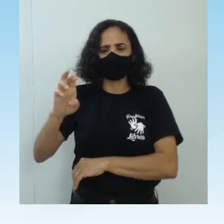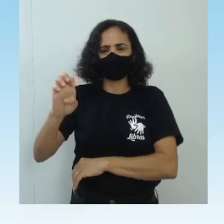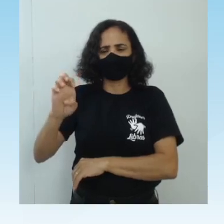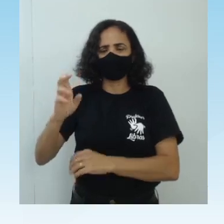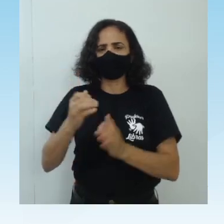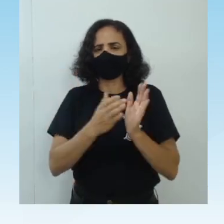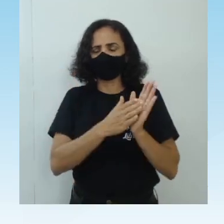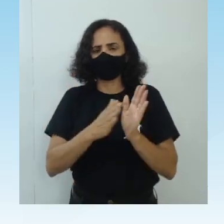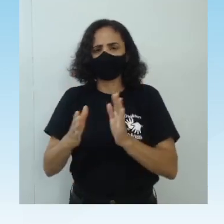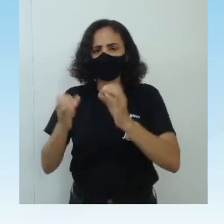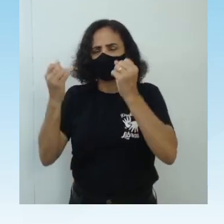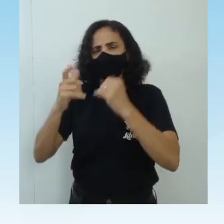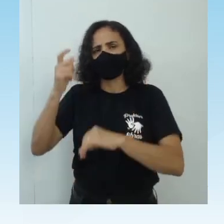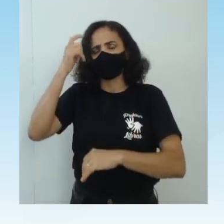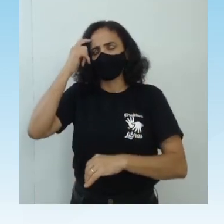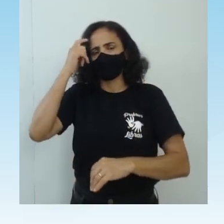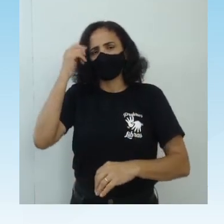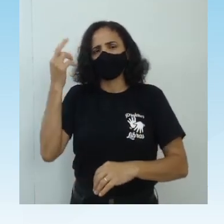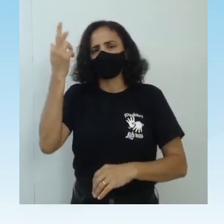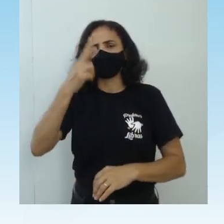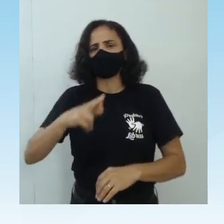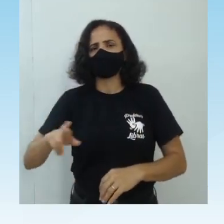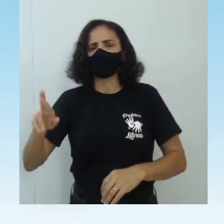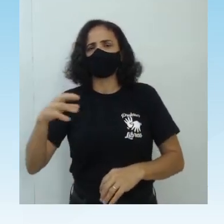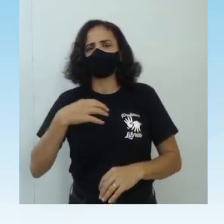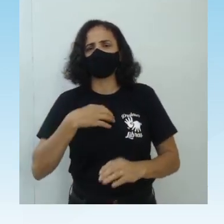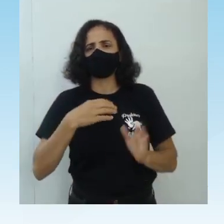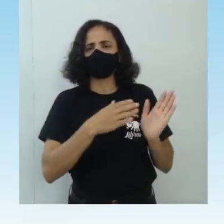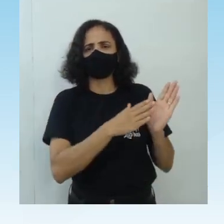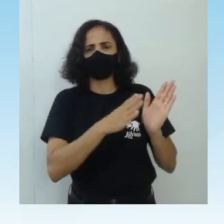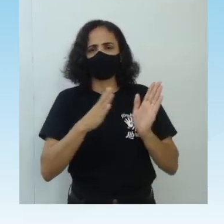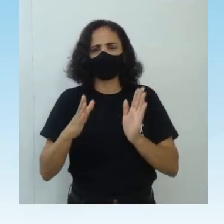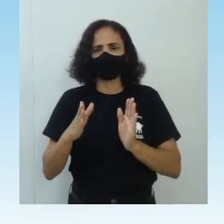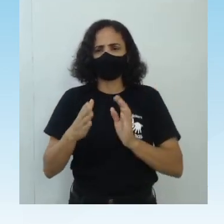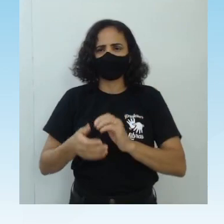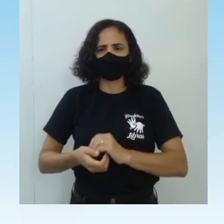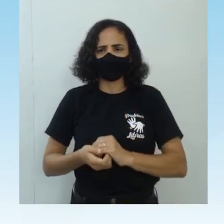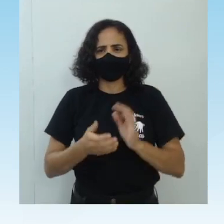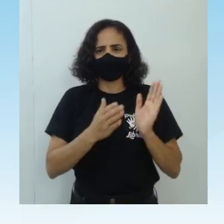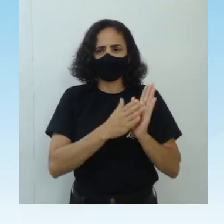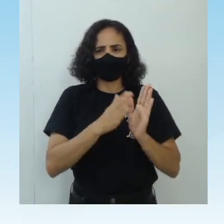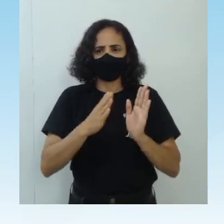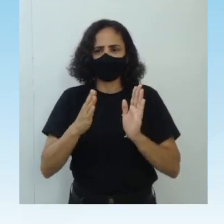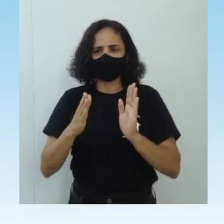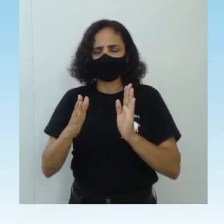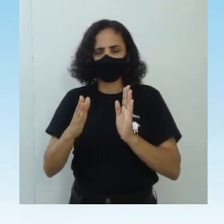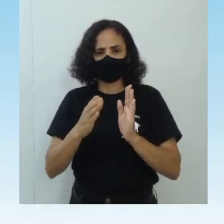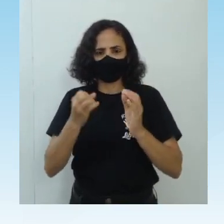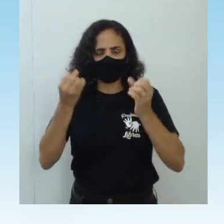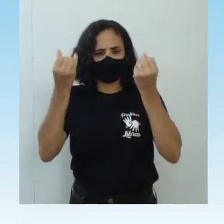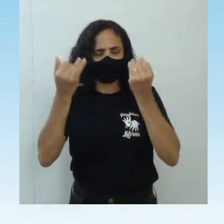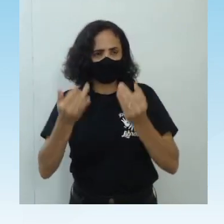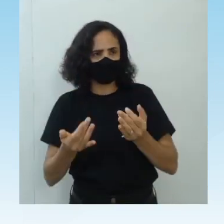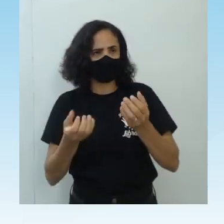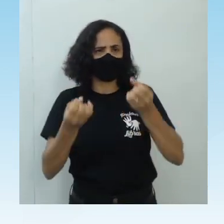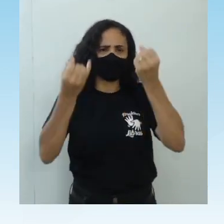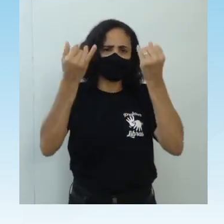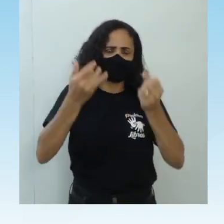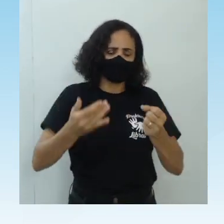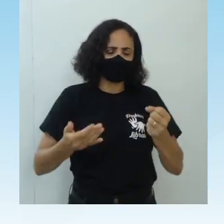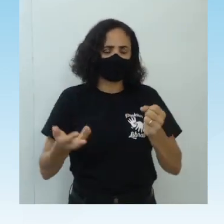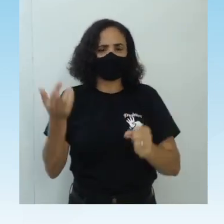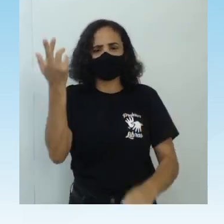acreditar nesse pensamento a respeito da filosofia, dos pré-socráticos, que tentam dar uma explicação